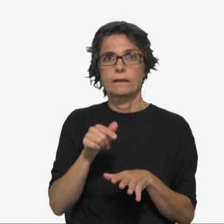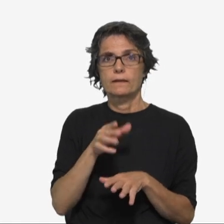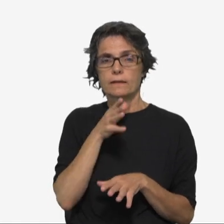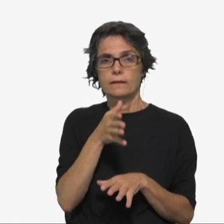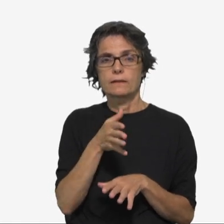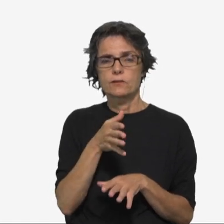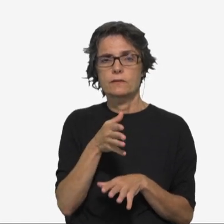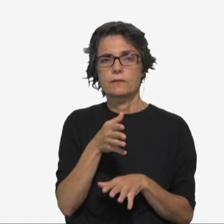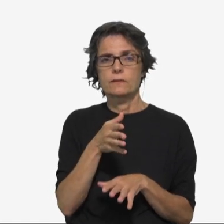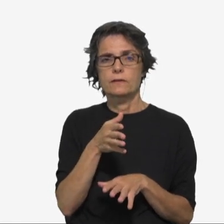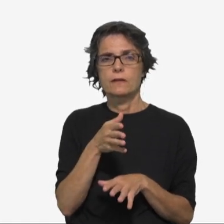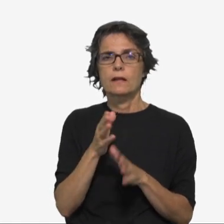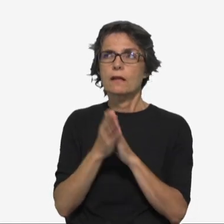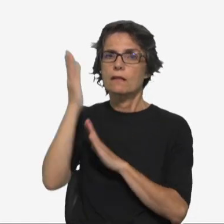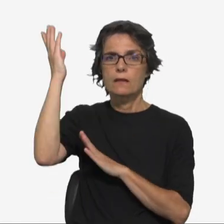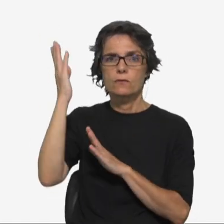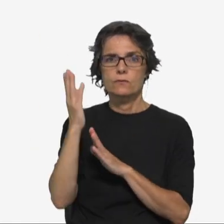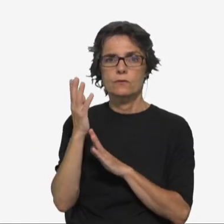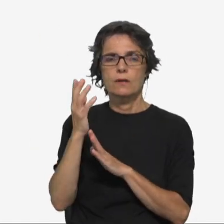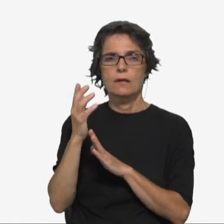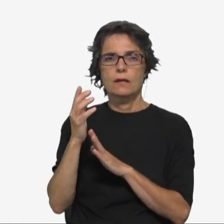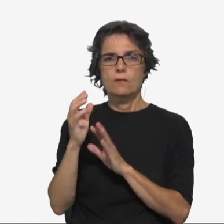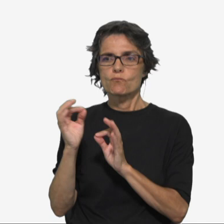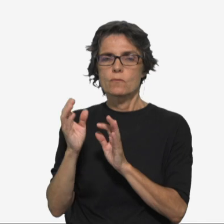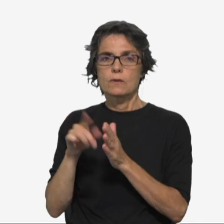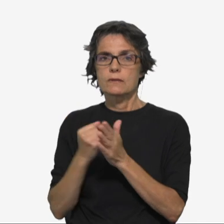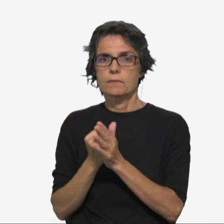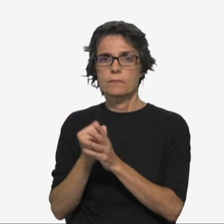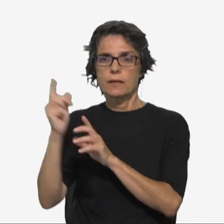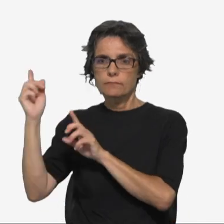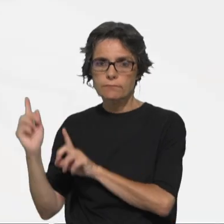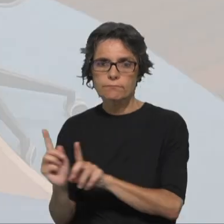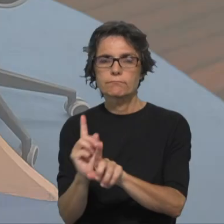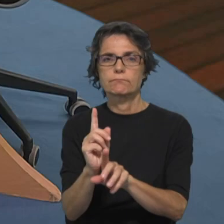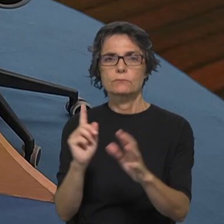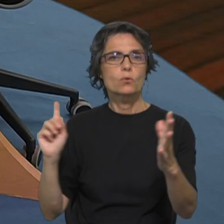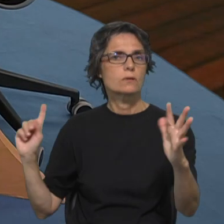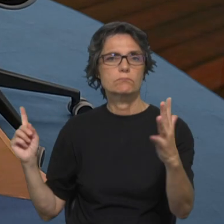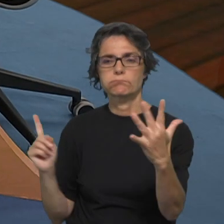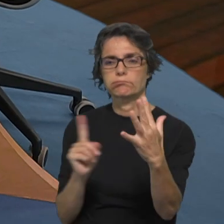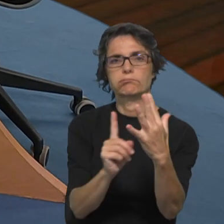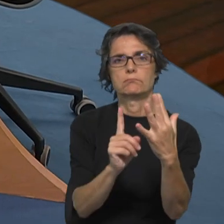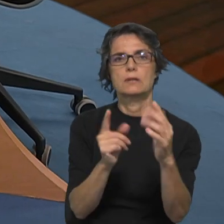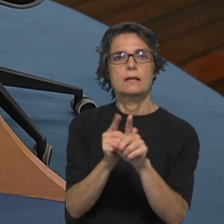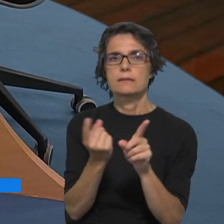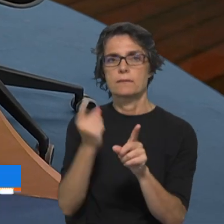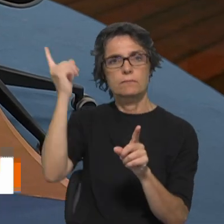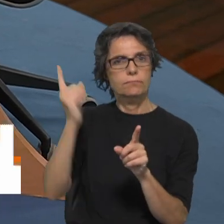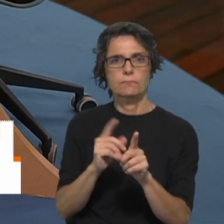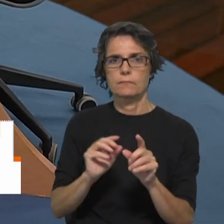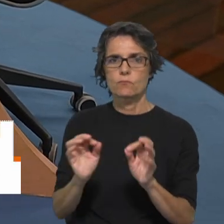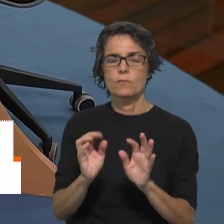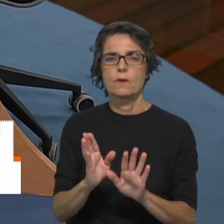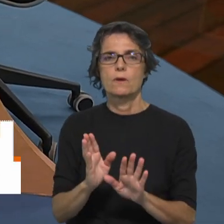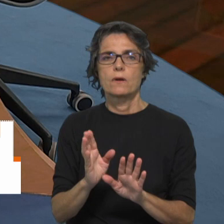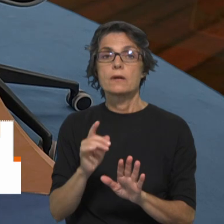continuamente apostado em vir em direção a nós, aos homens. Sim, nesta segunda leitura, ali no